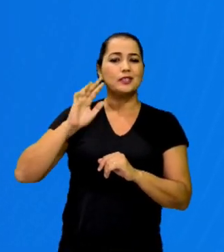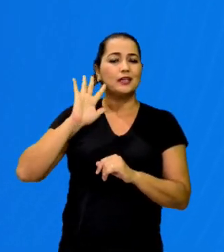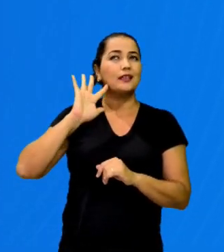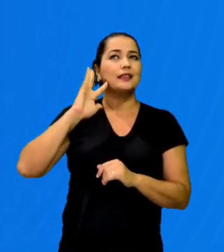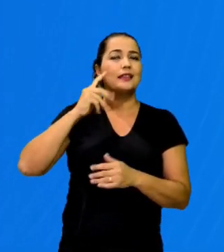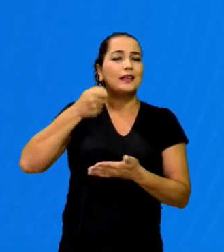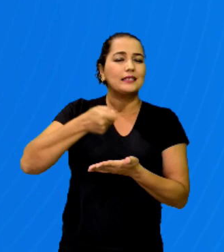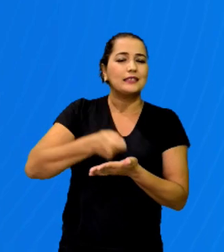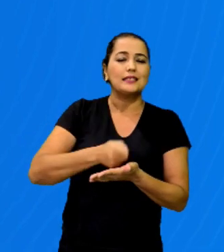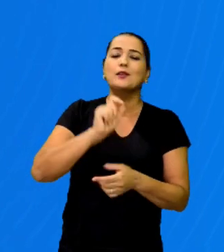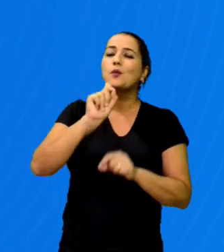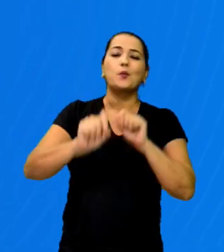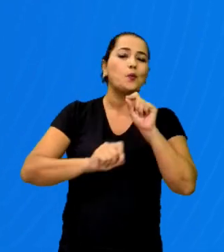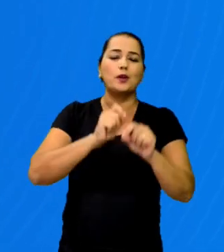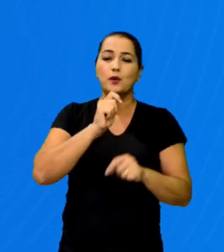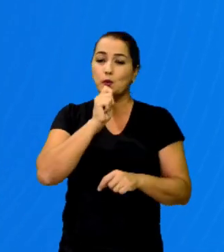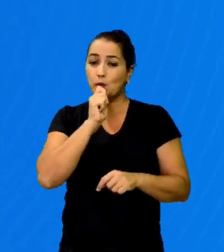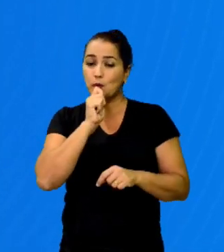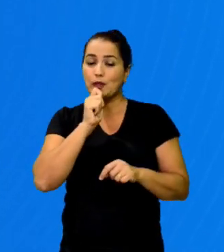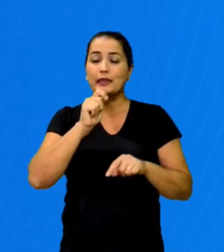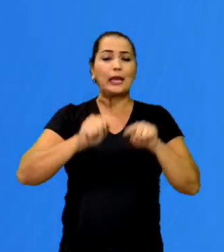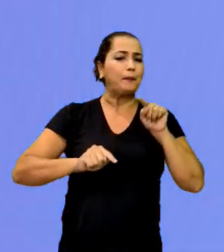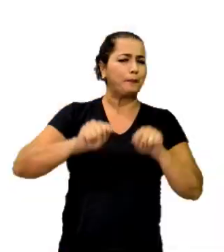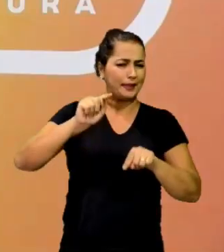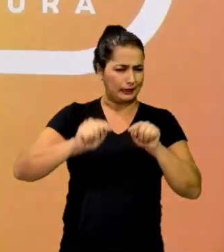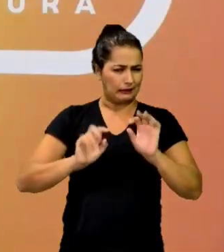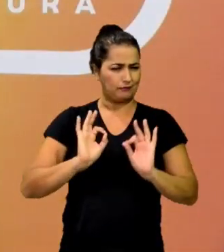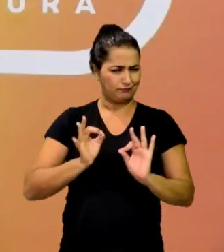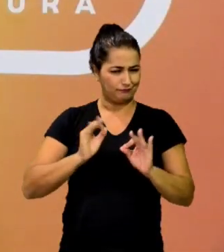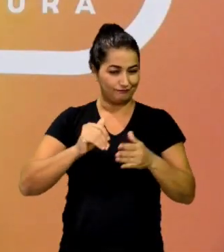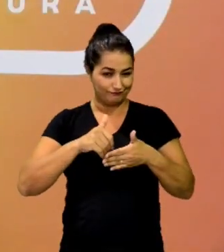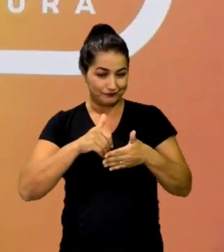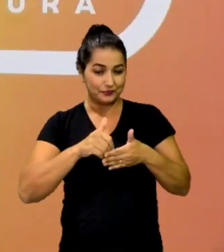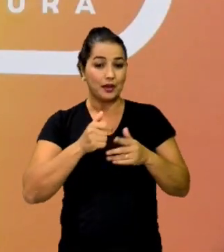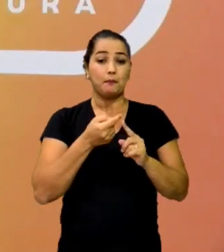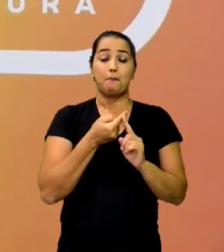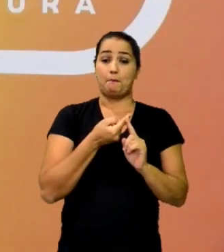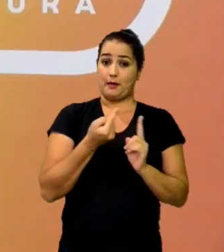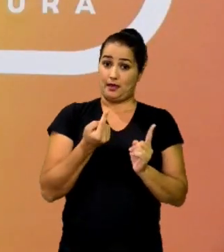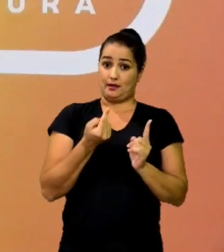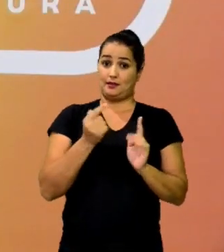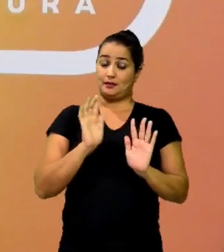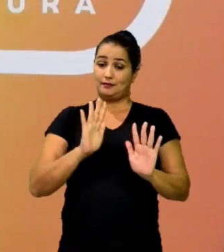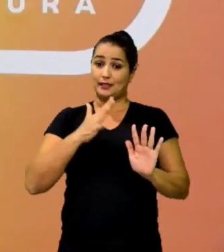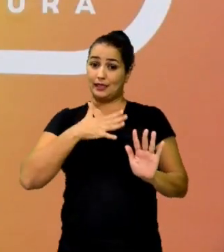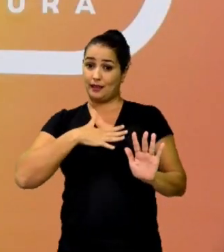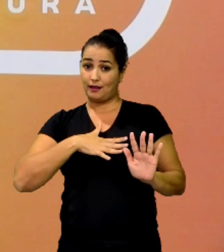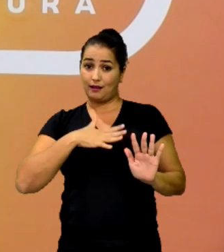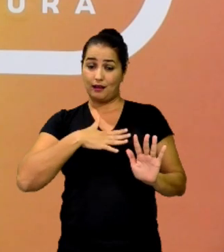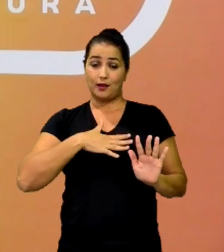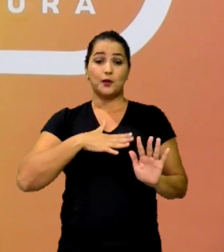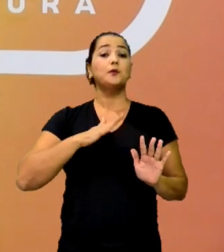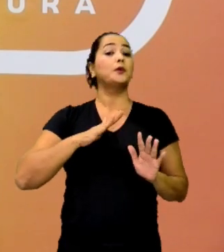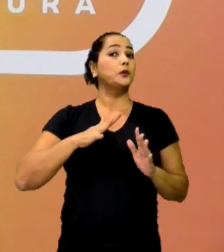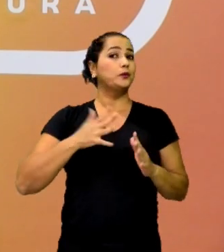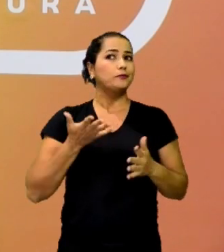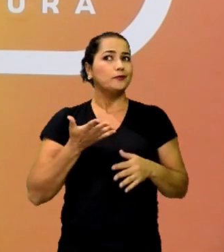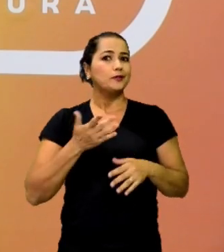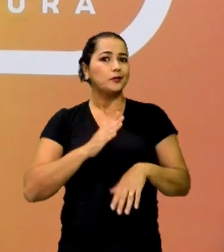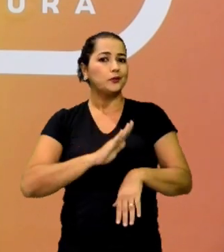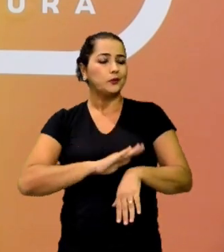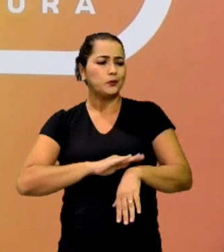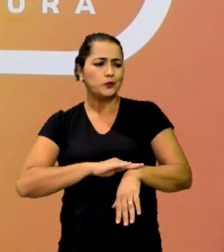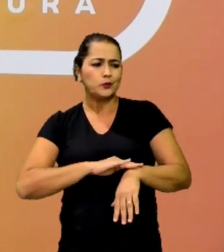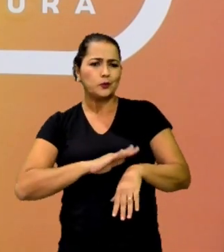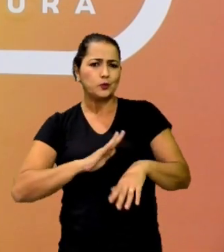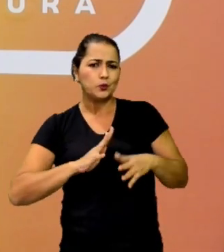do árbitro do jogo. Mas, calma aí, nem tudo tem a duração de horas,